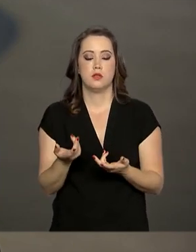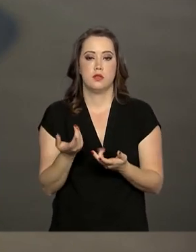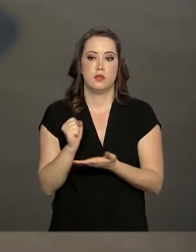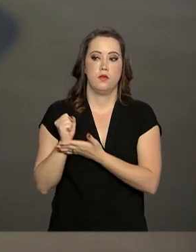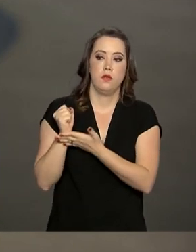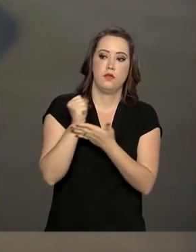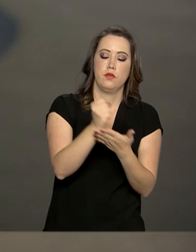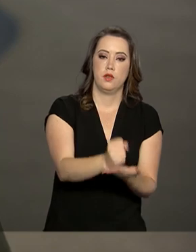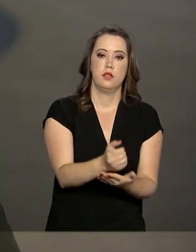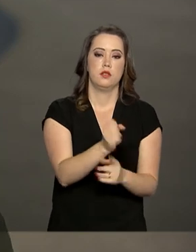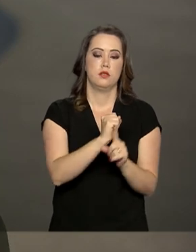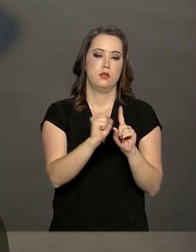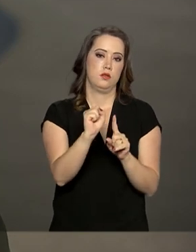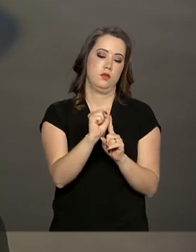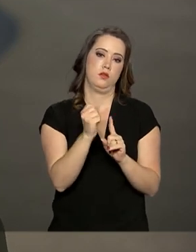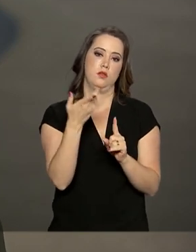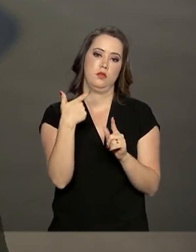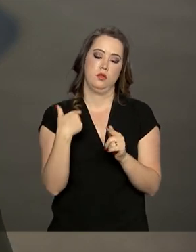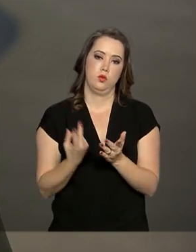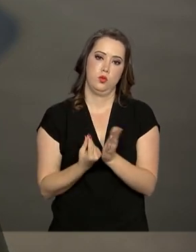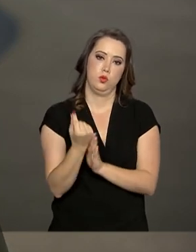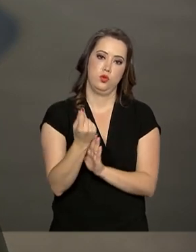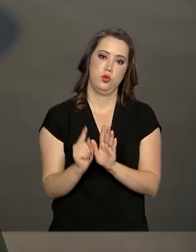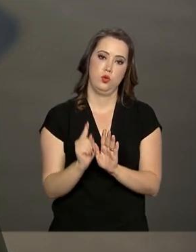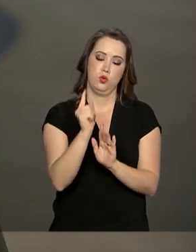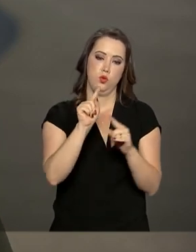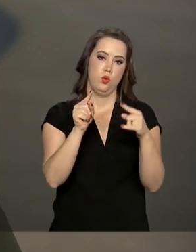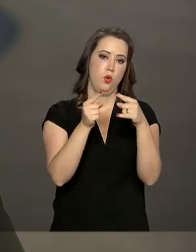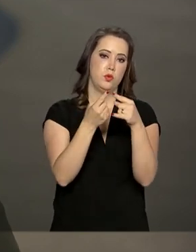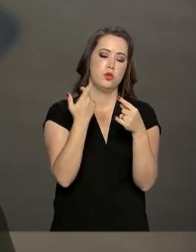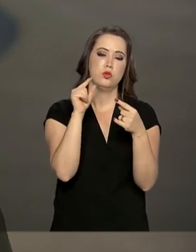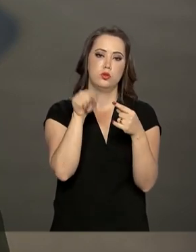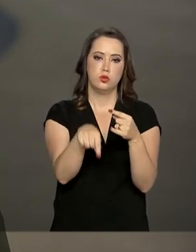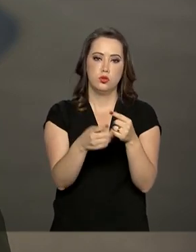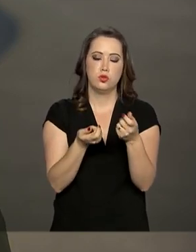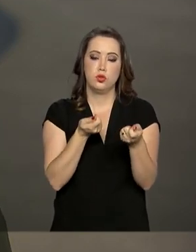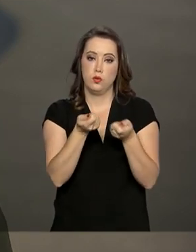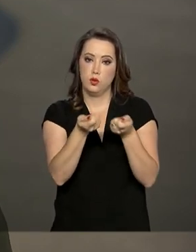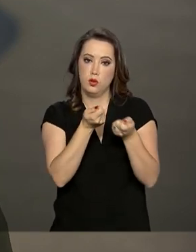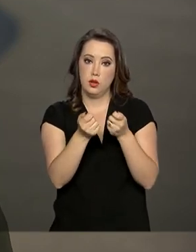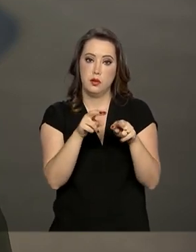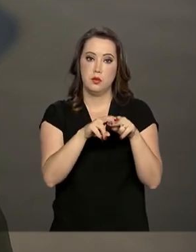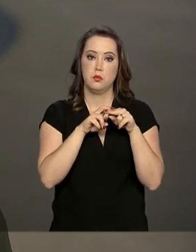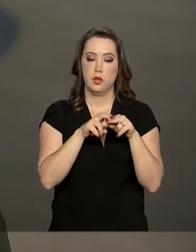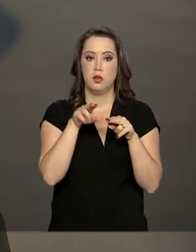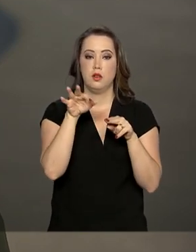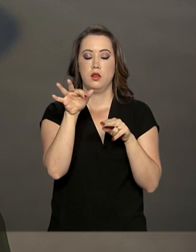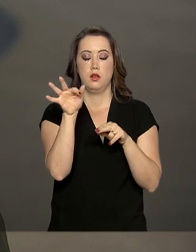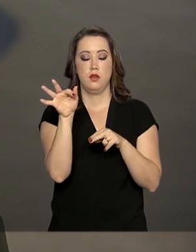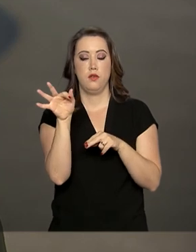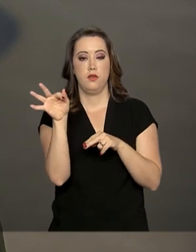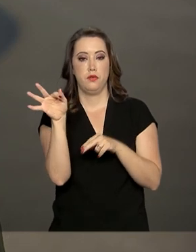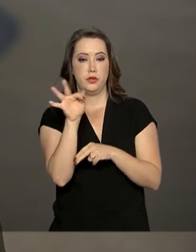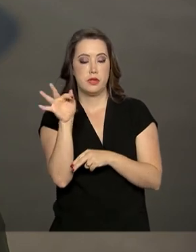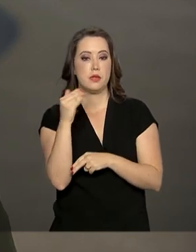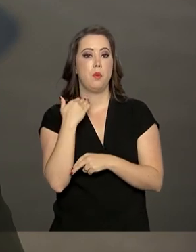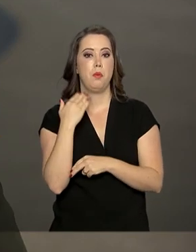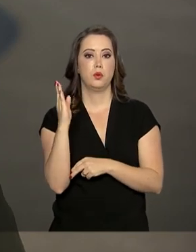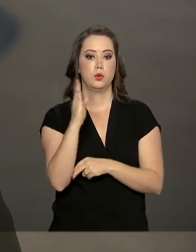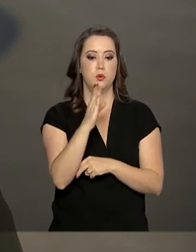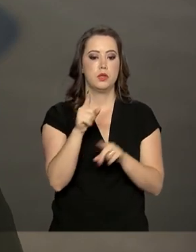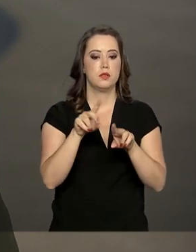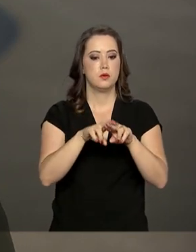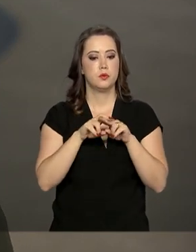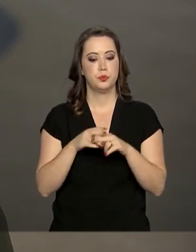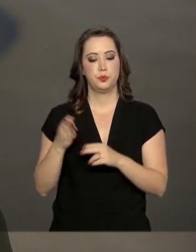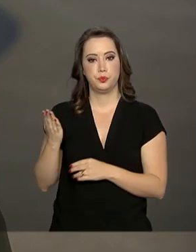civil. Os recursos serão concentrados em um fundo de auxílio e gerenciados pela Fundação Banco do Brasil. O endereço é